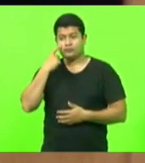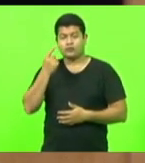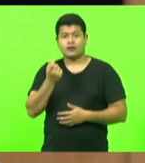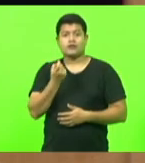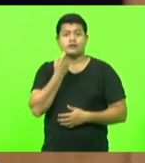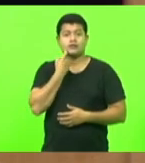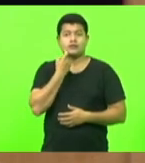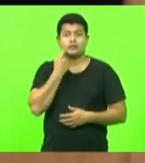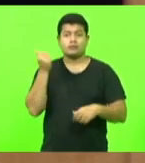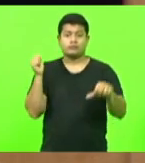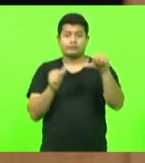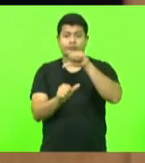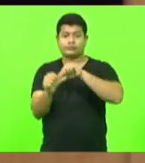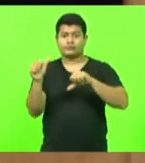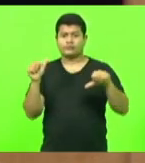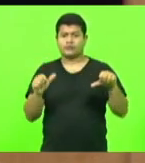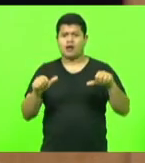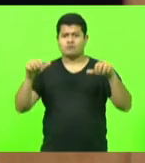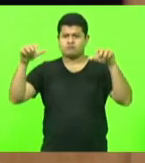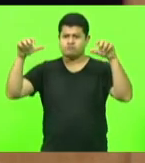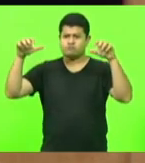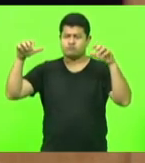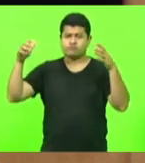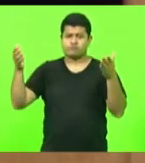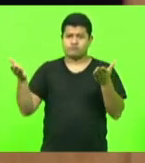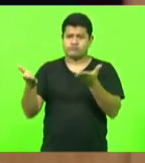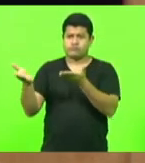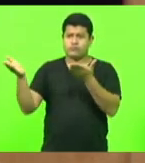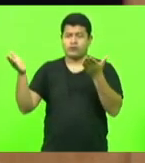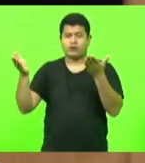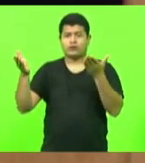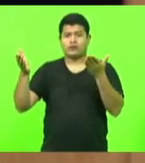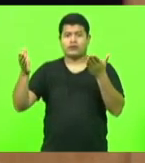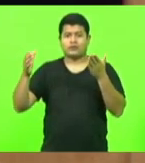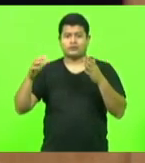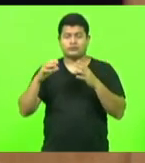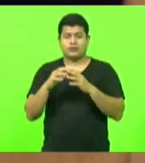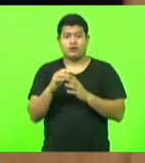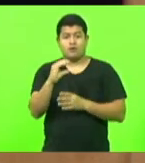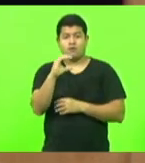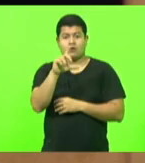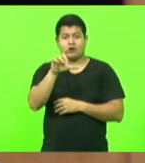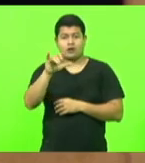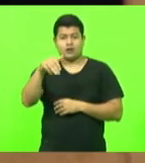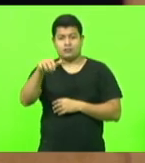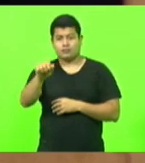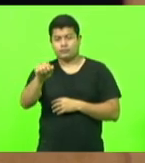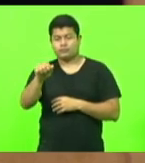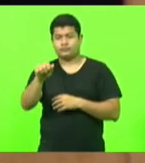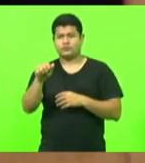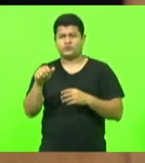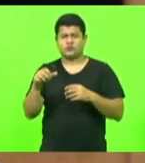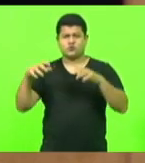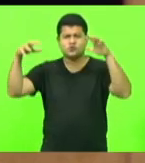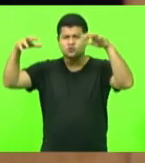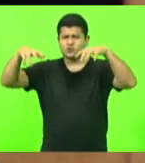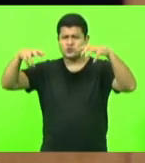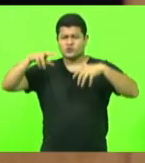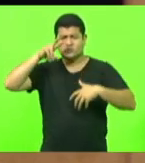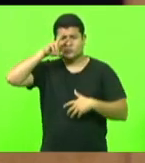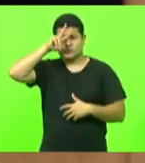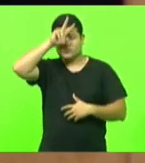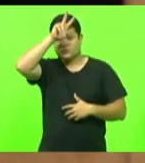drástica do tempo em todo o extremo oeste, com chuvas muito fortes e que